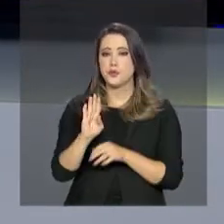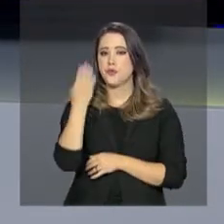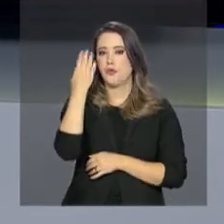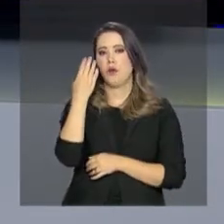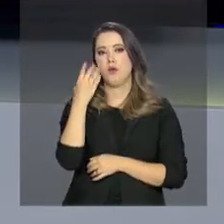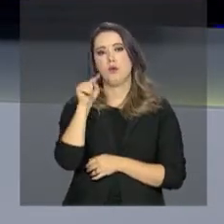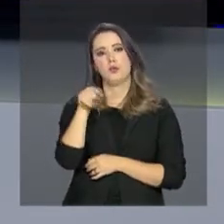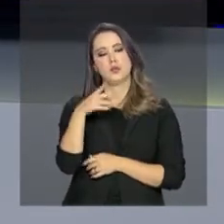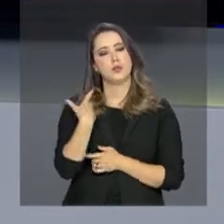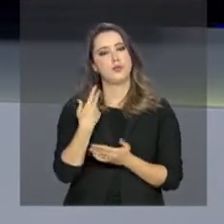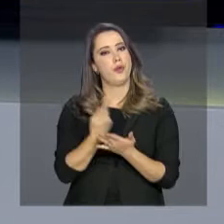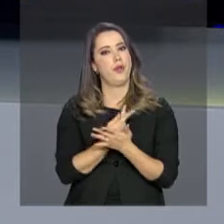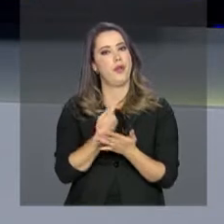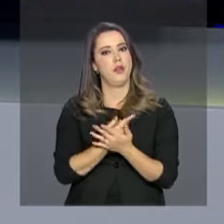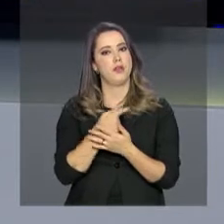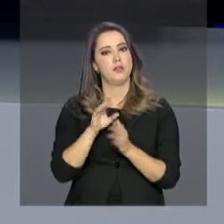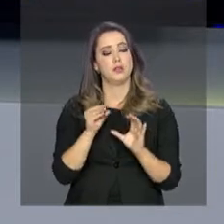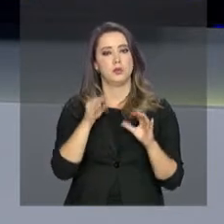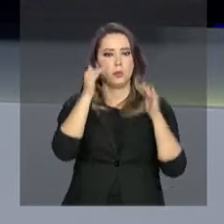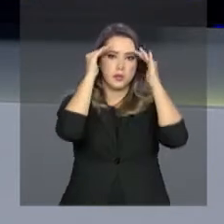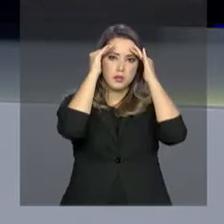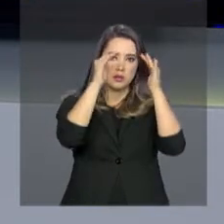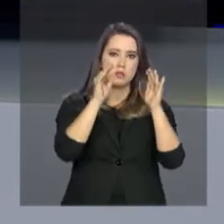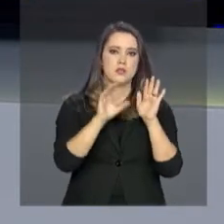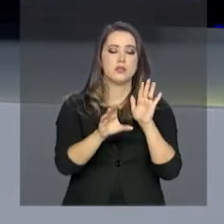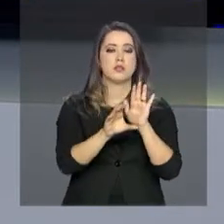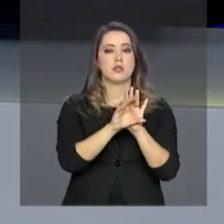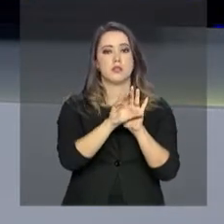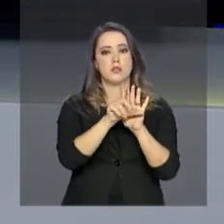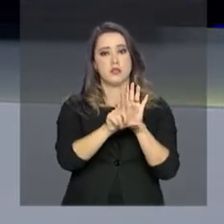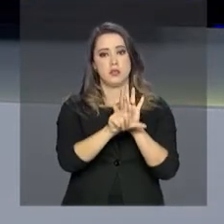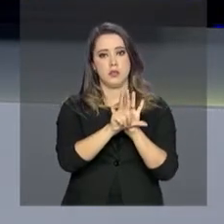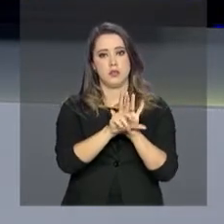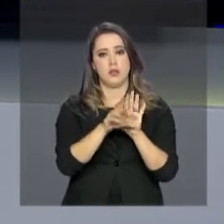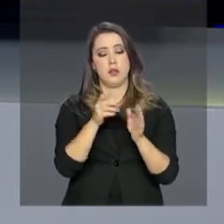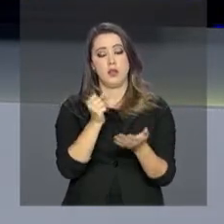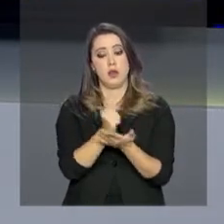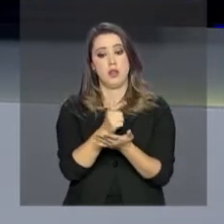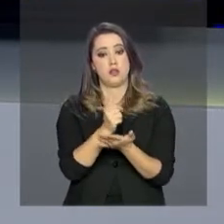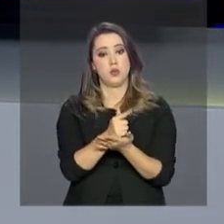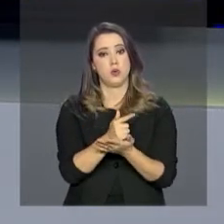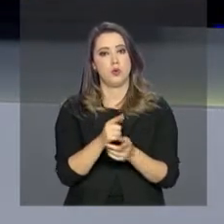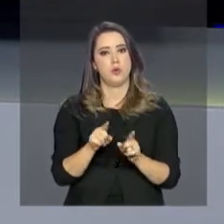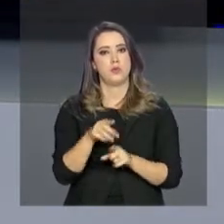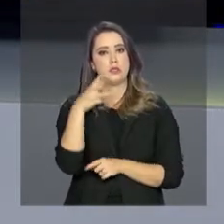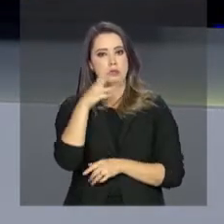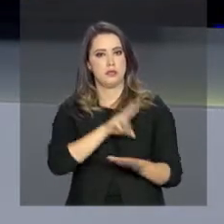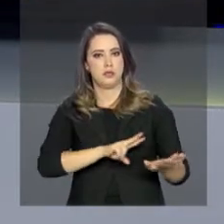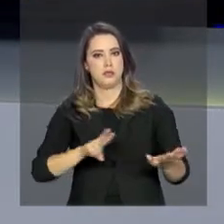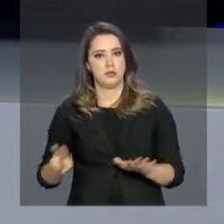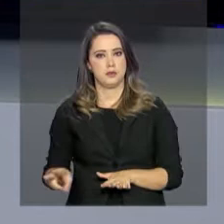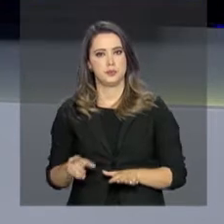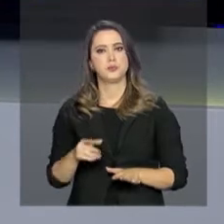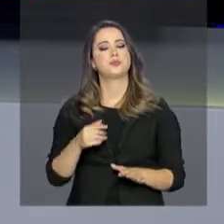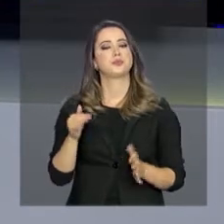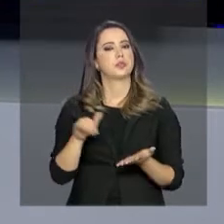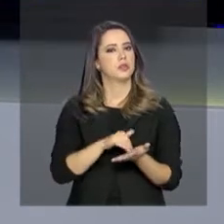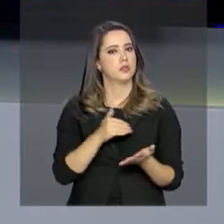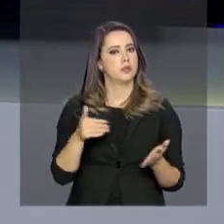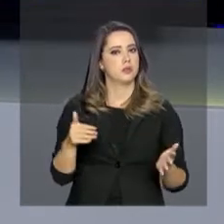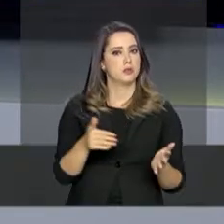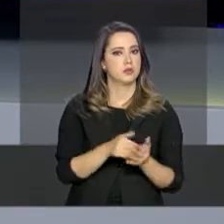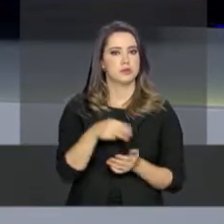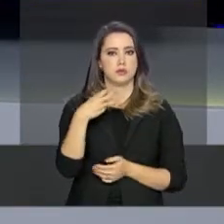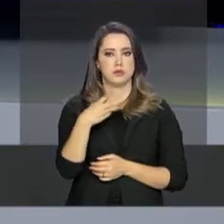abusiva no âmbito do Código de Defesa do Consumidor. O programa tem duração de três semanas. E as inscrições podem ser feitas até o dia